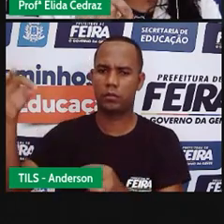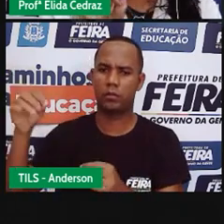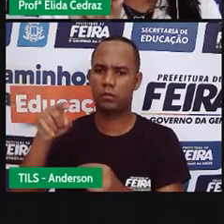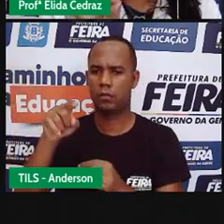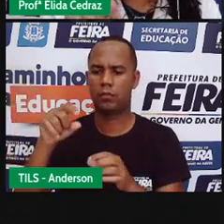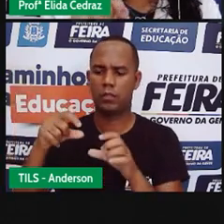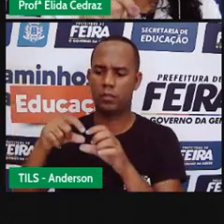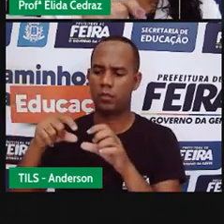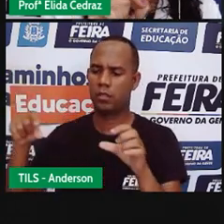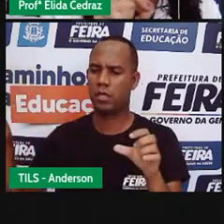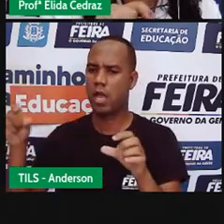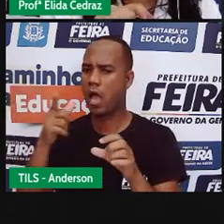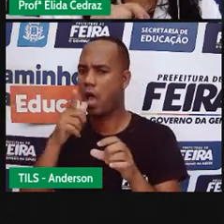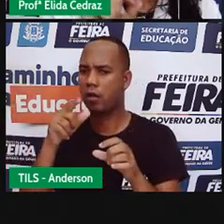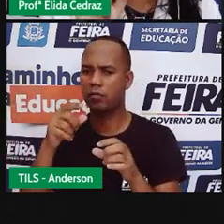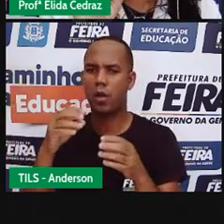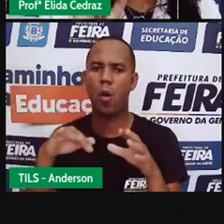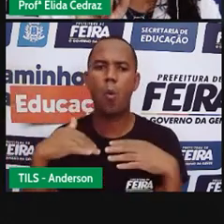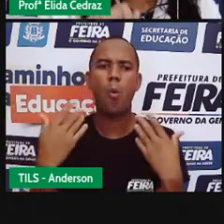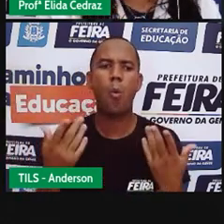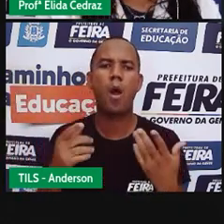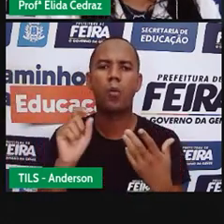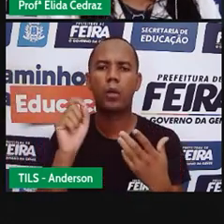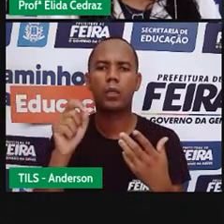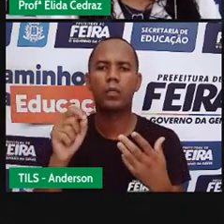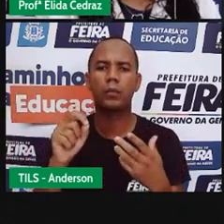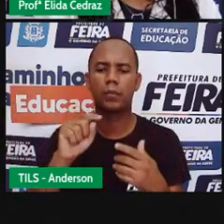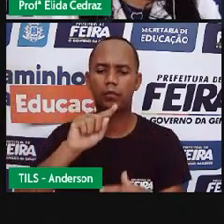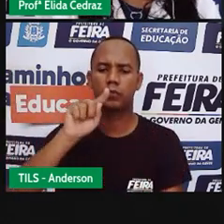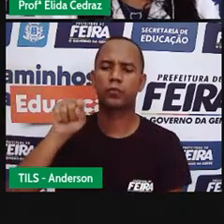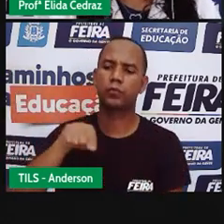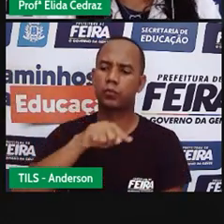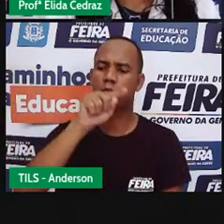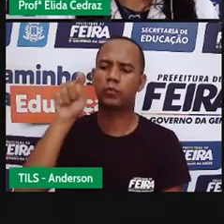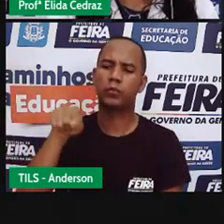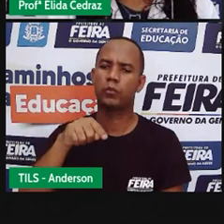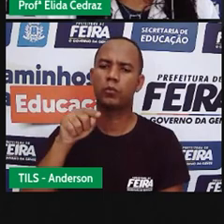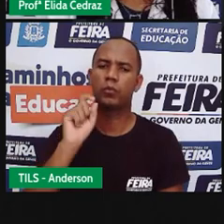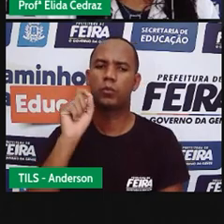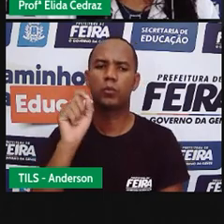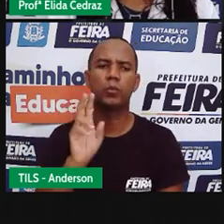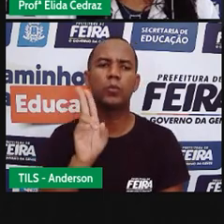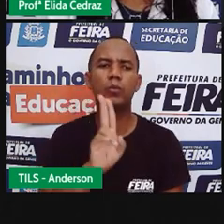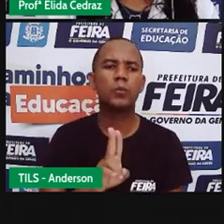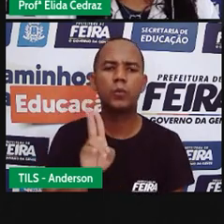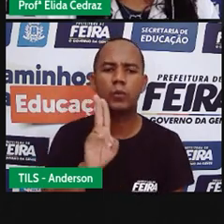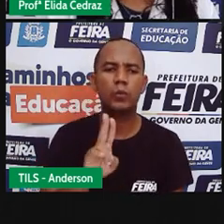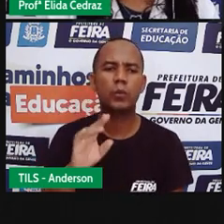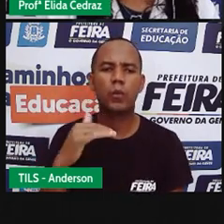quais desses você poderia utilizar para desenhar um círculo